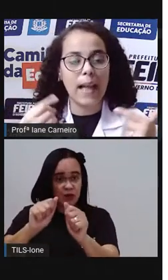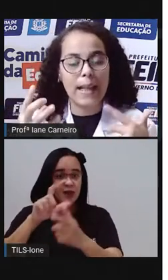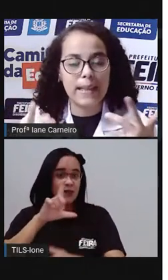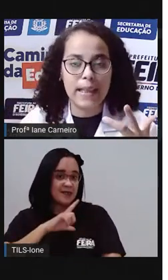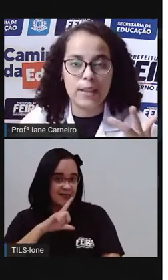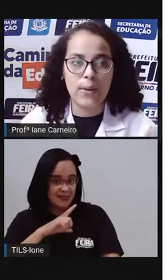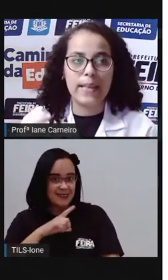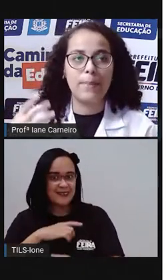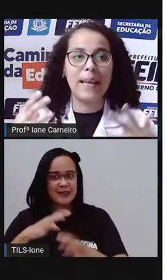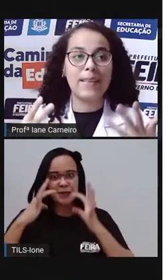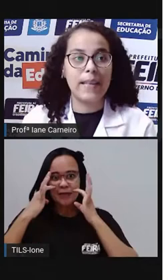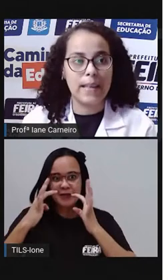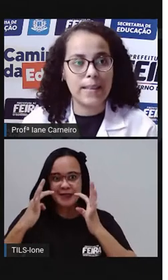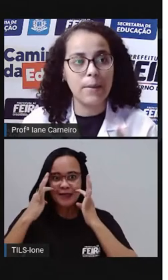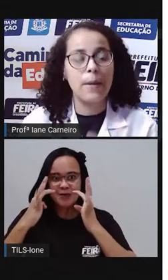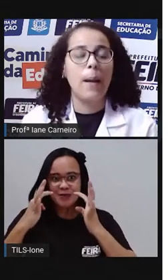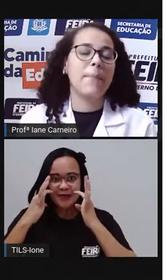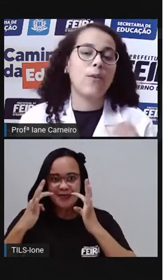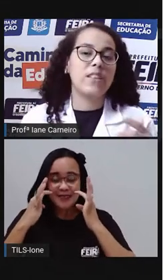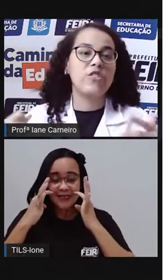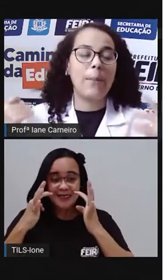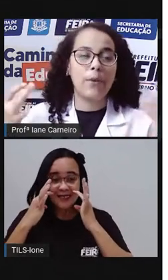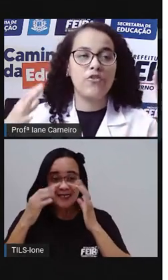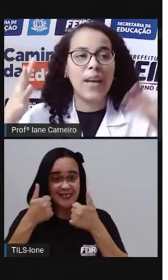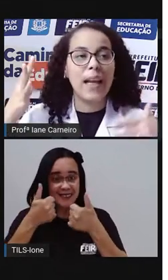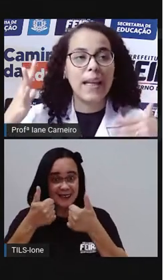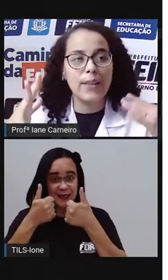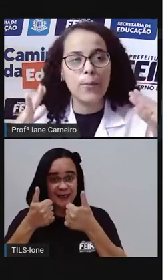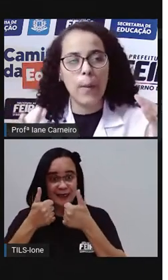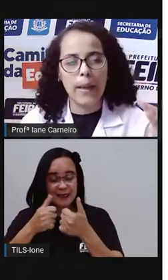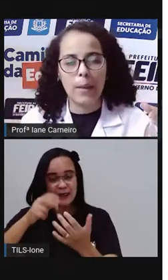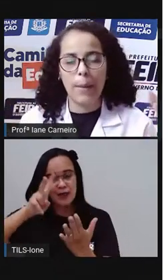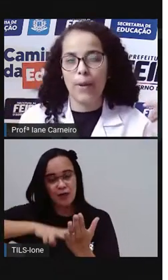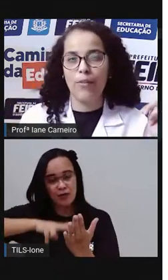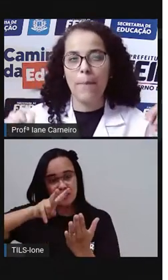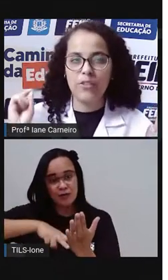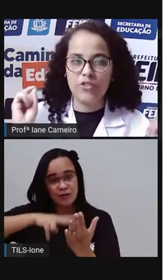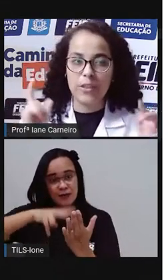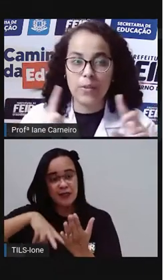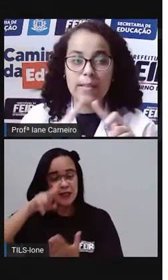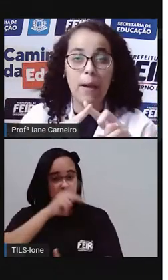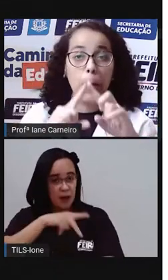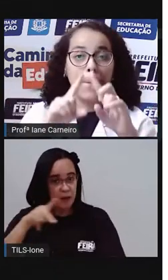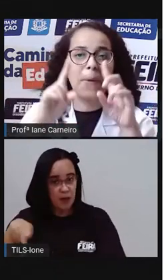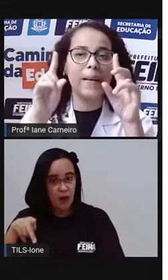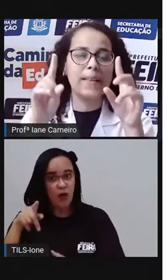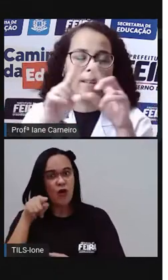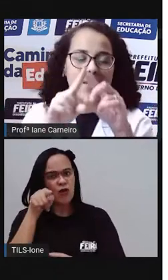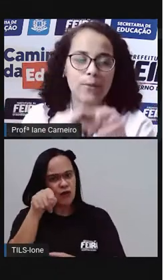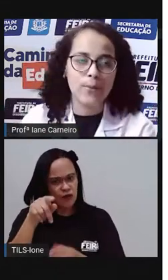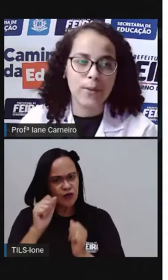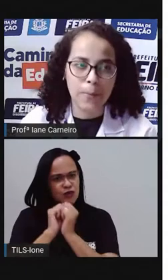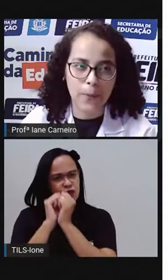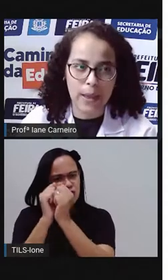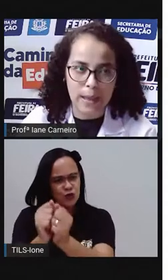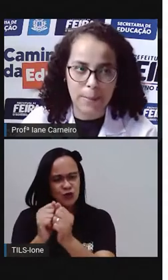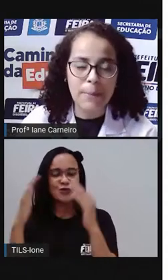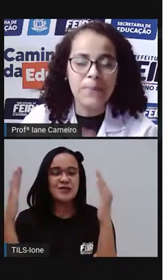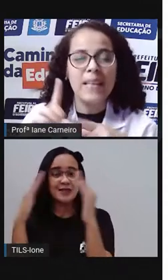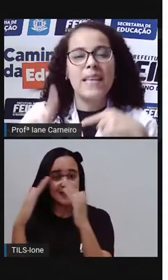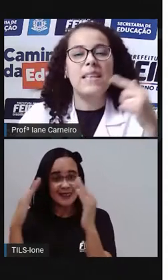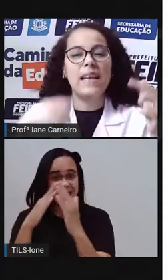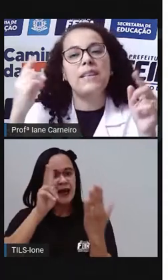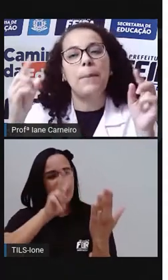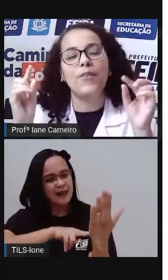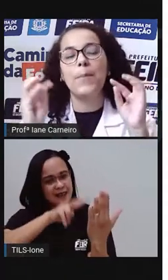bem atento aí, bem atenta, para quando a prova estiver lendo o poema, prova vai pedir que você acompanhe a leitura do poema